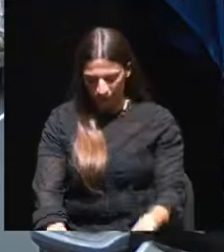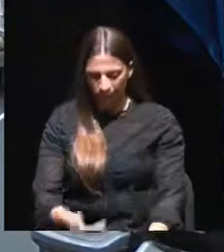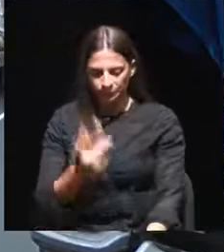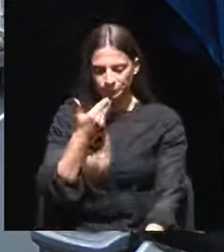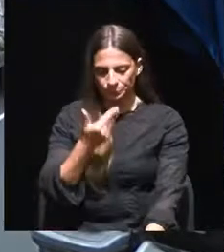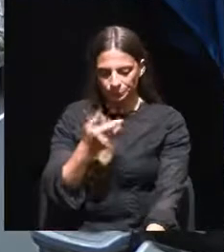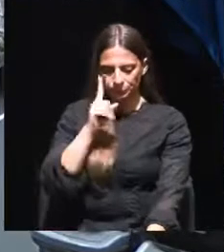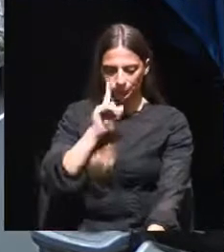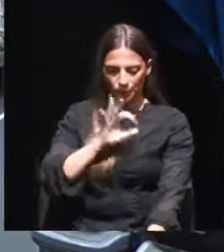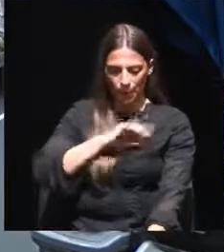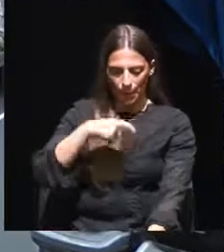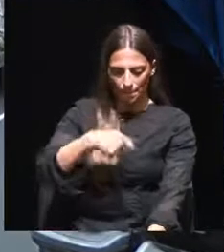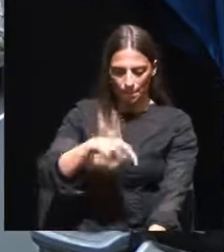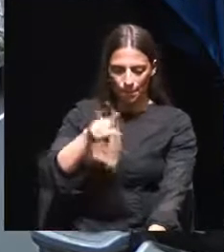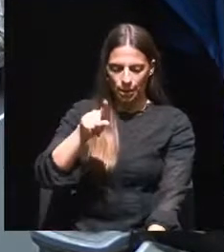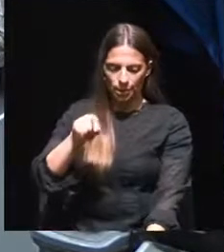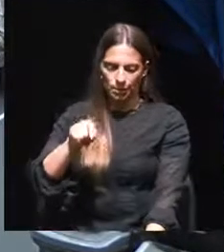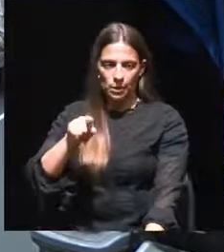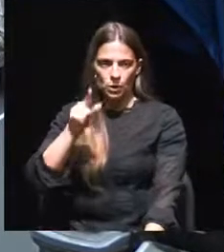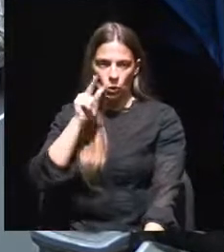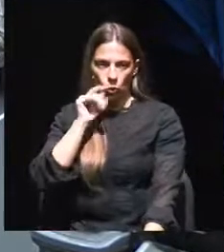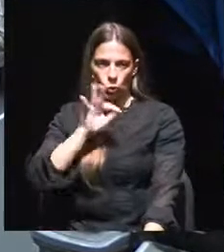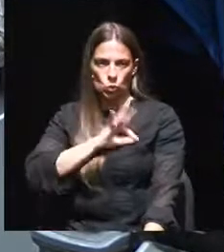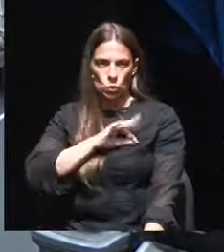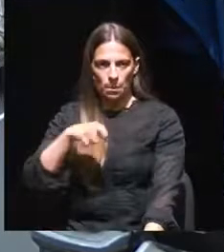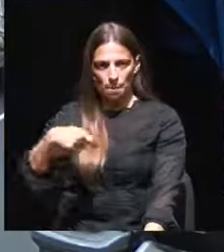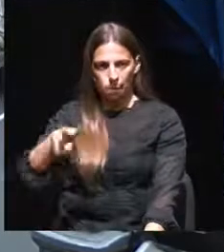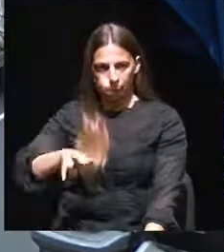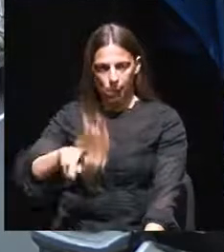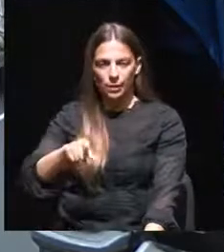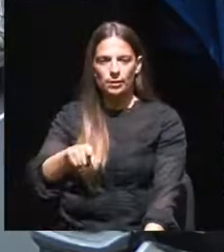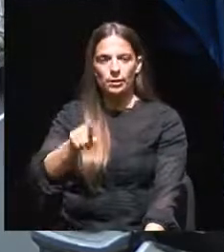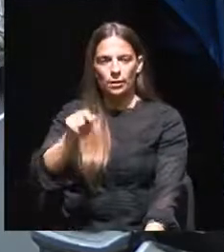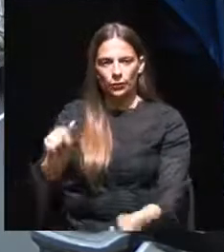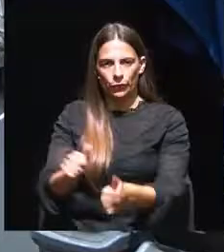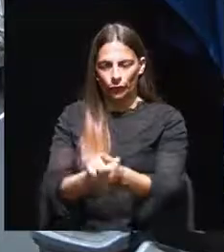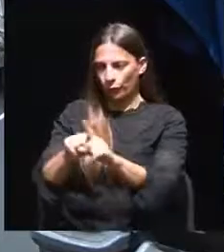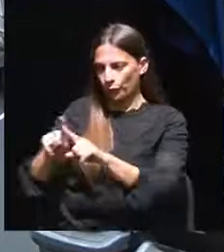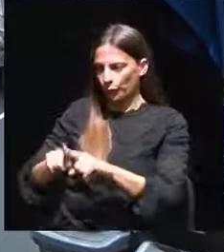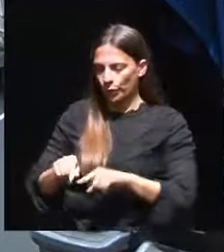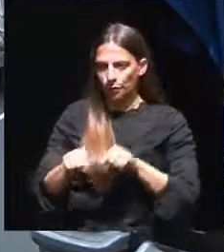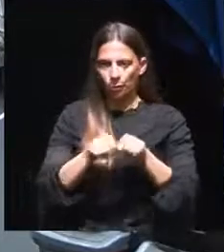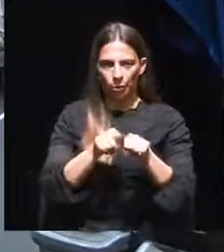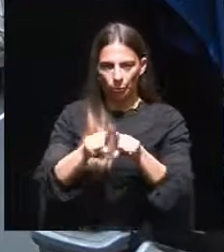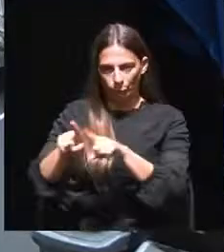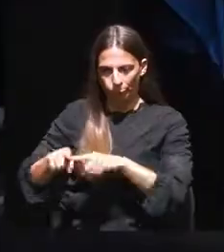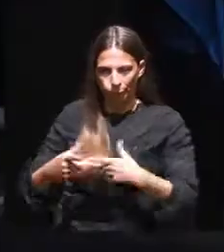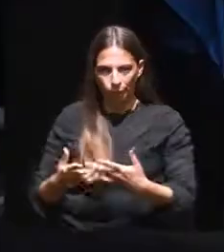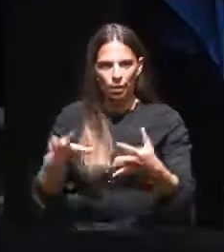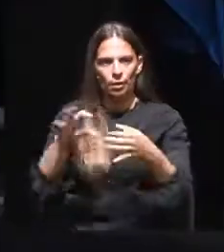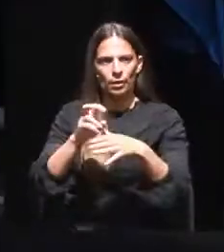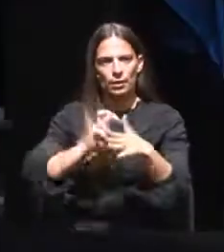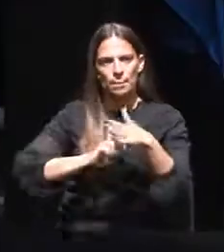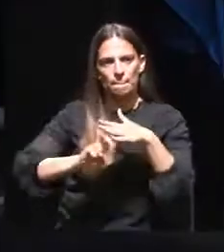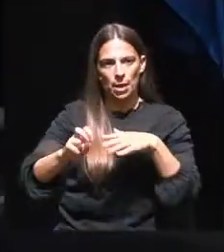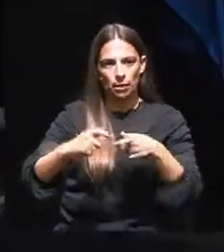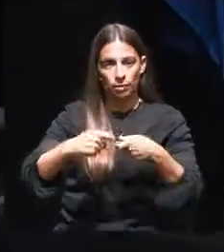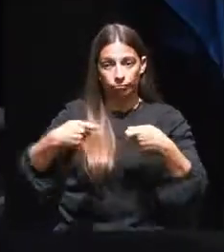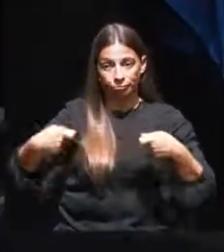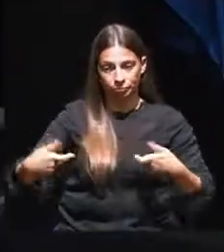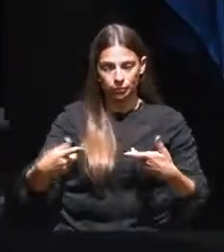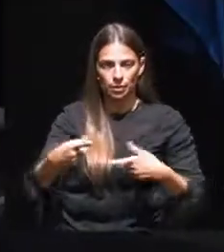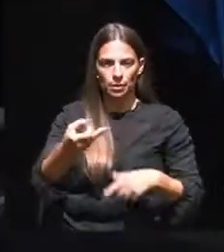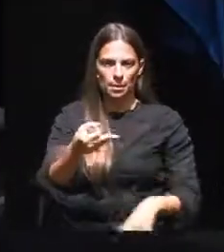Muito obrigada, Sra. Presidente, Sra. Vice-Presidente, Srs. Vereadores e Srs. Deputados. Sobre as obras de expansão do Metro de Lisboa, o PEF tem